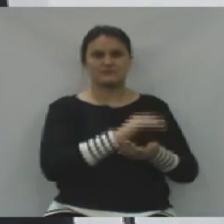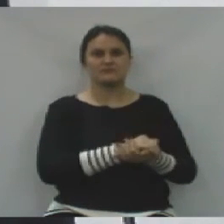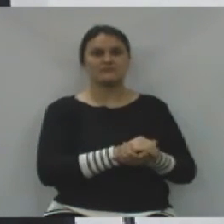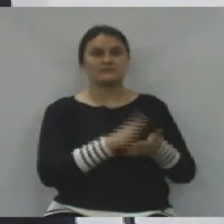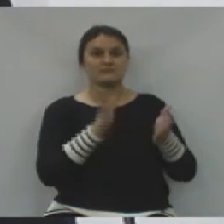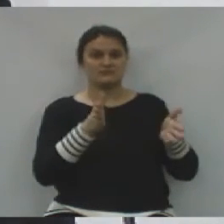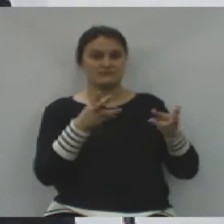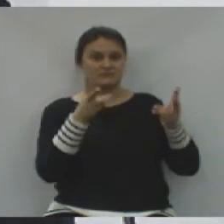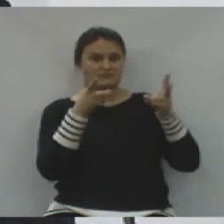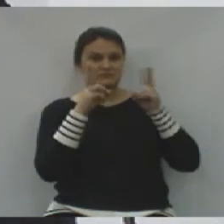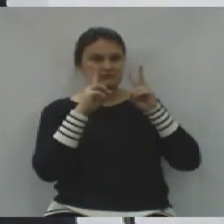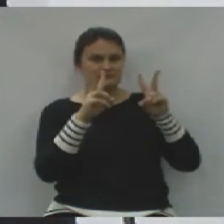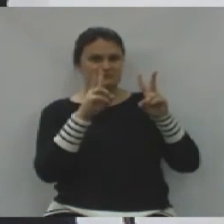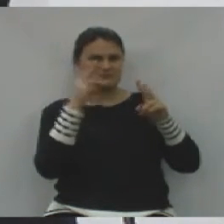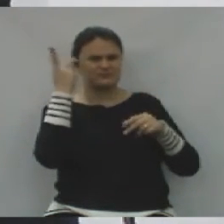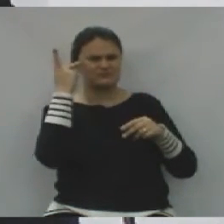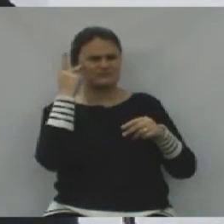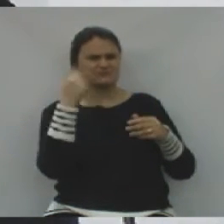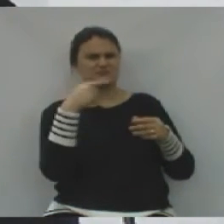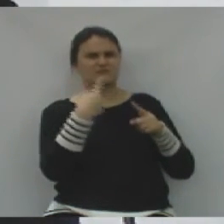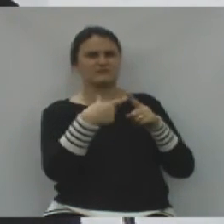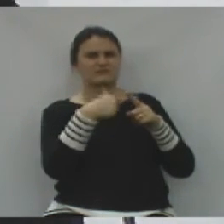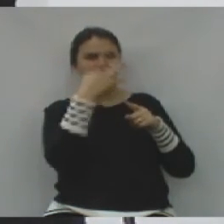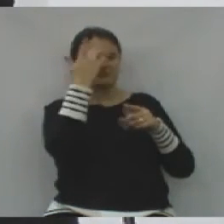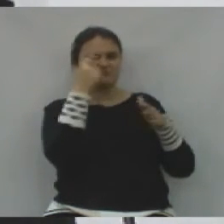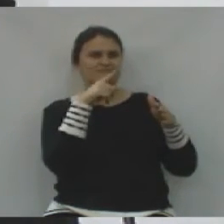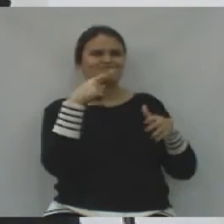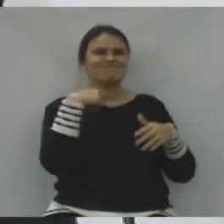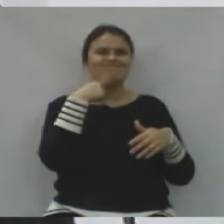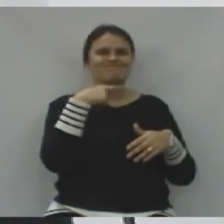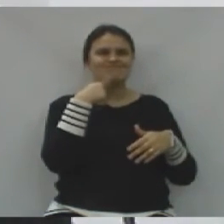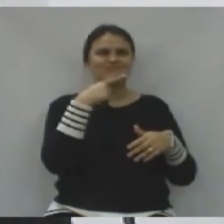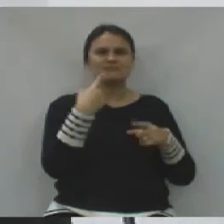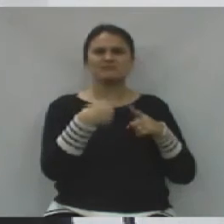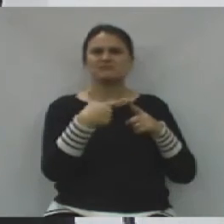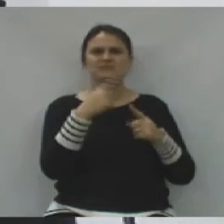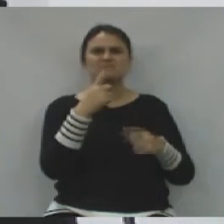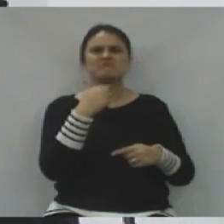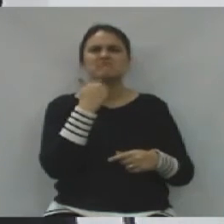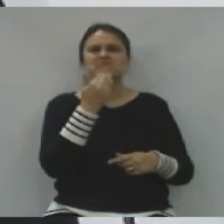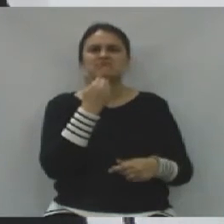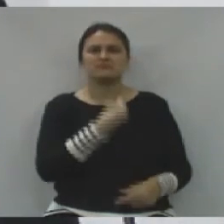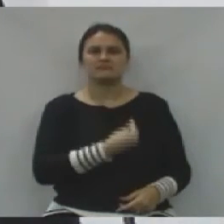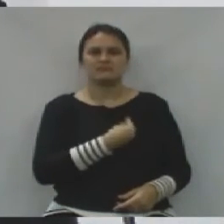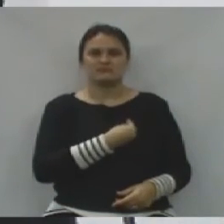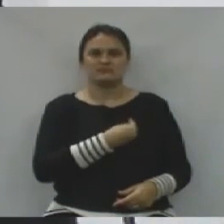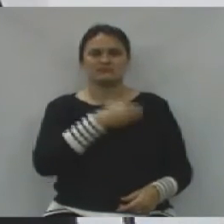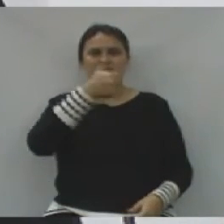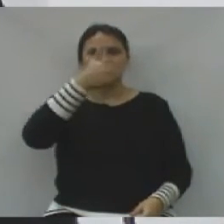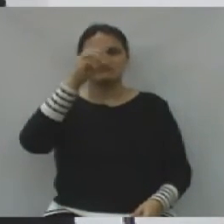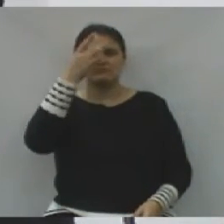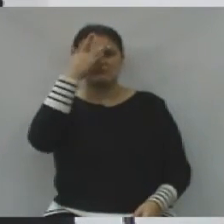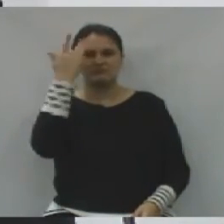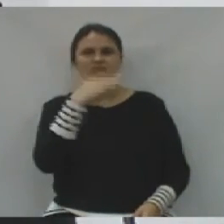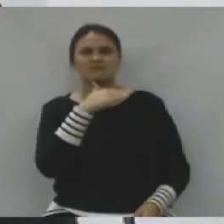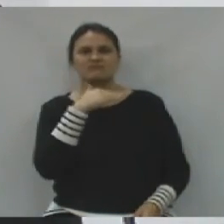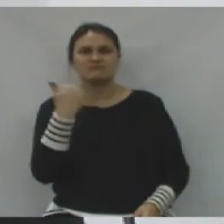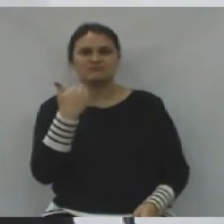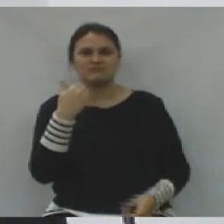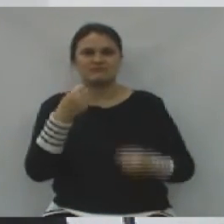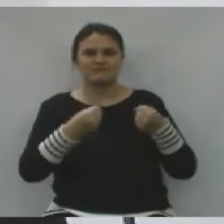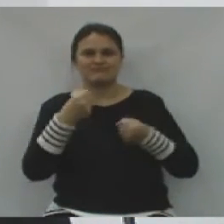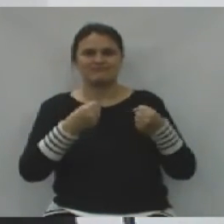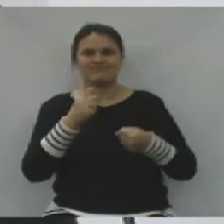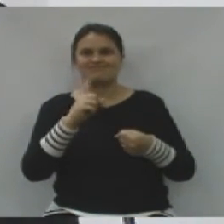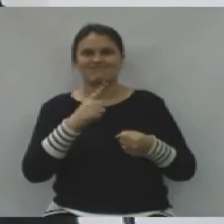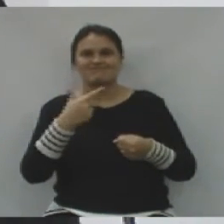Hoje eu vi o chamado e o questionamento, porque nenhum saiu vivo. Porque cinco foram mortos dentro de um único automóvel sem poder